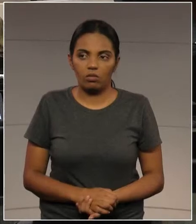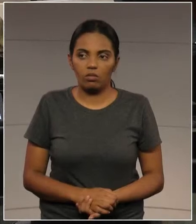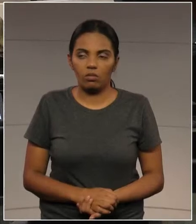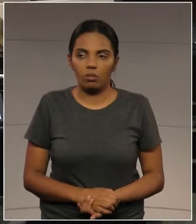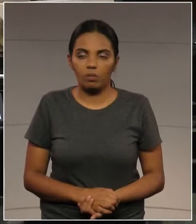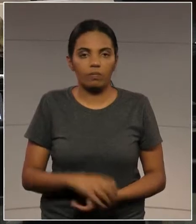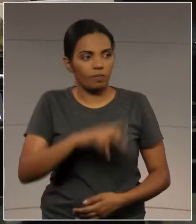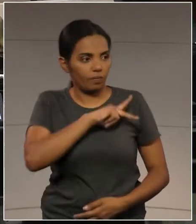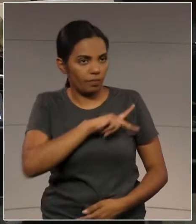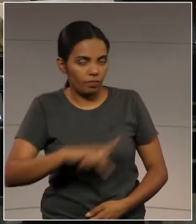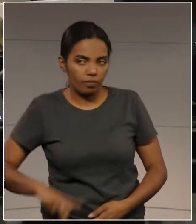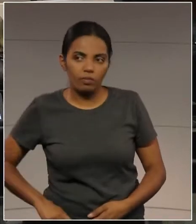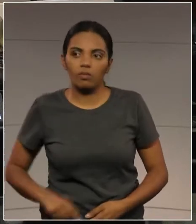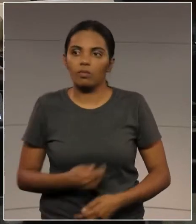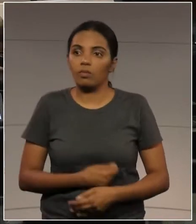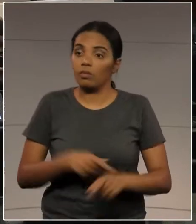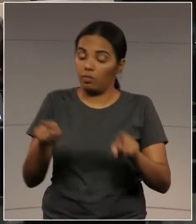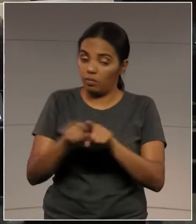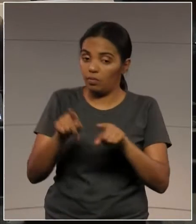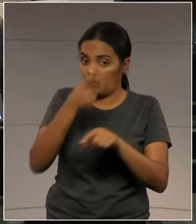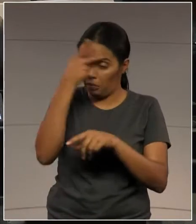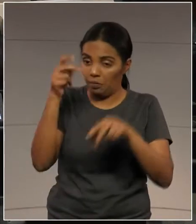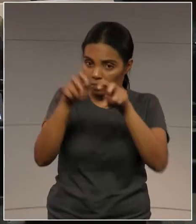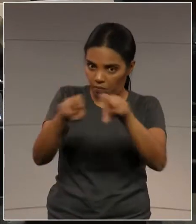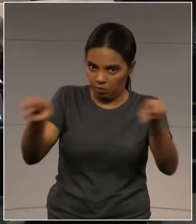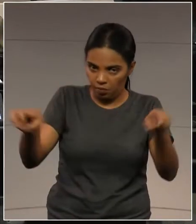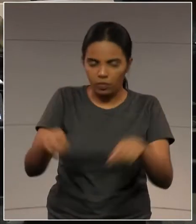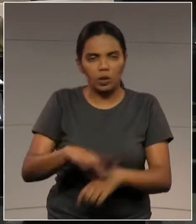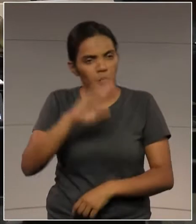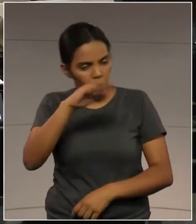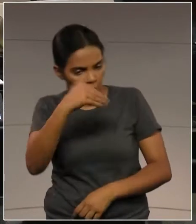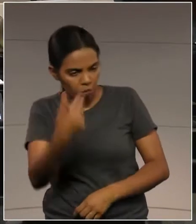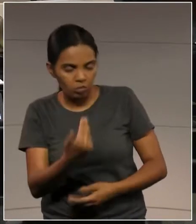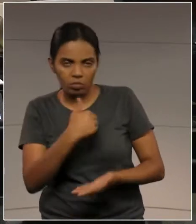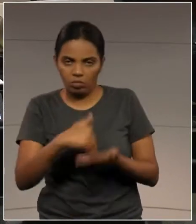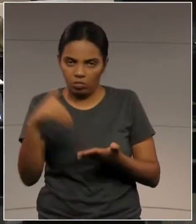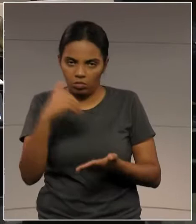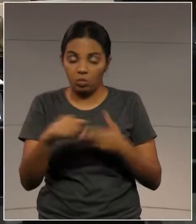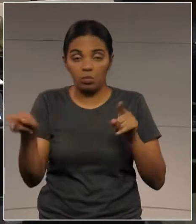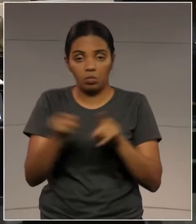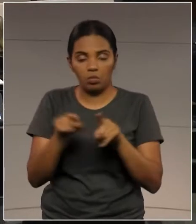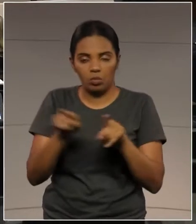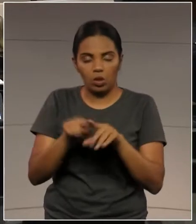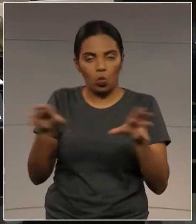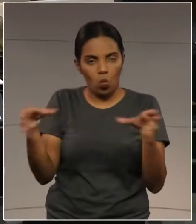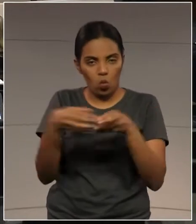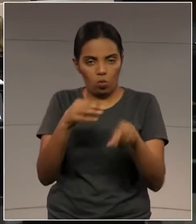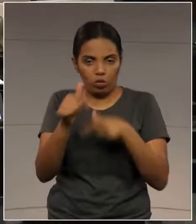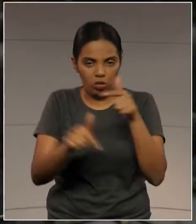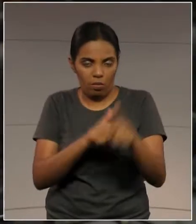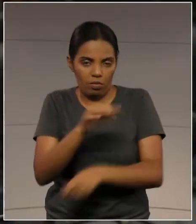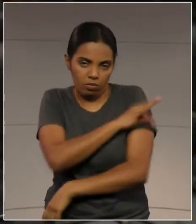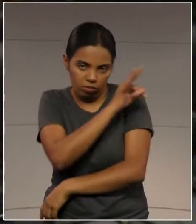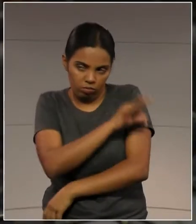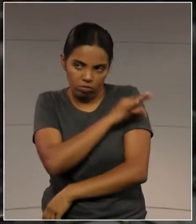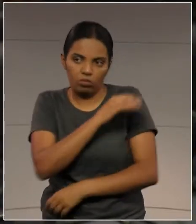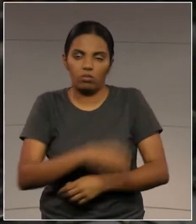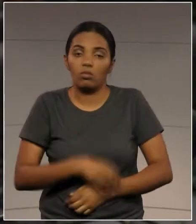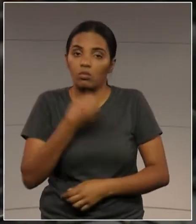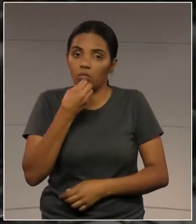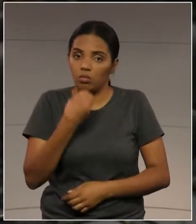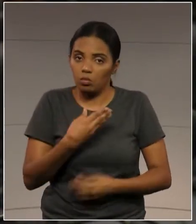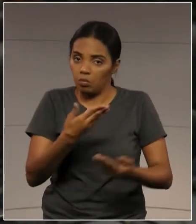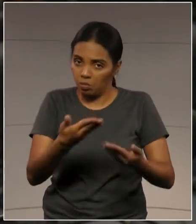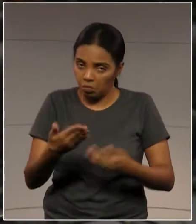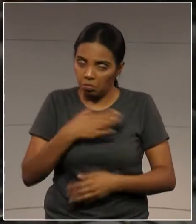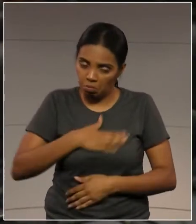Senhor presidente, membros da mesa, nobre secretário, a sua equipe, prazer revê-lo aqui. O senhor é